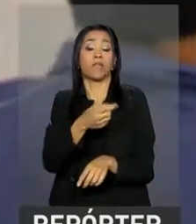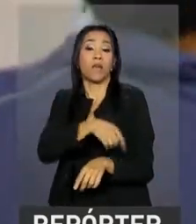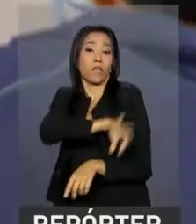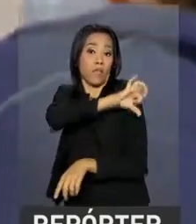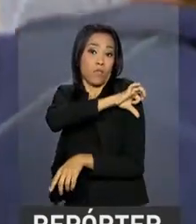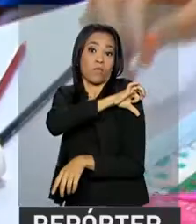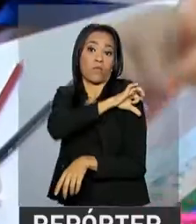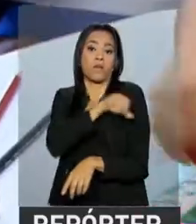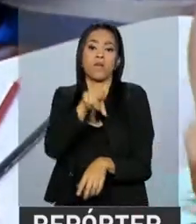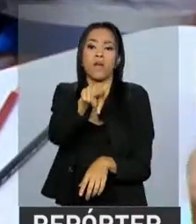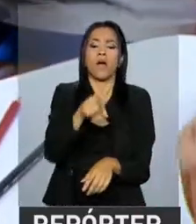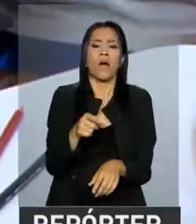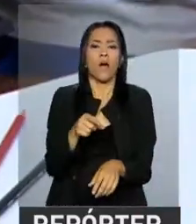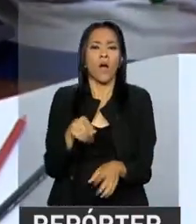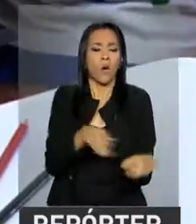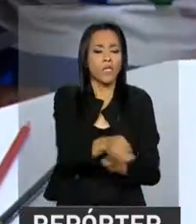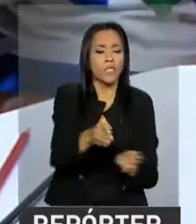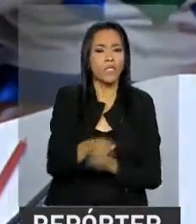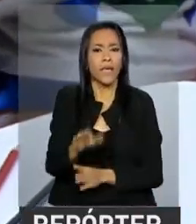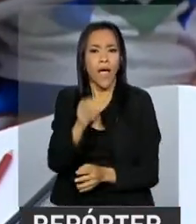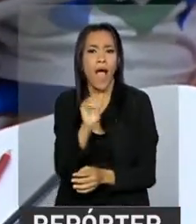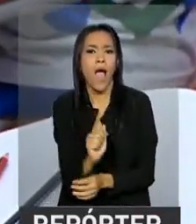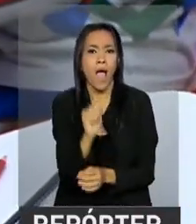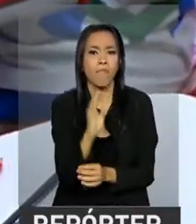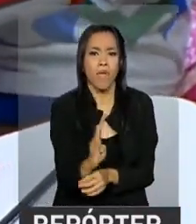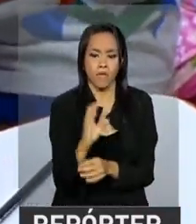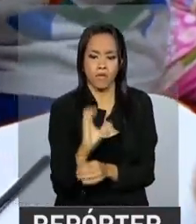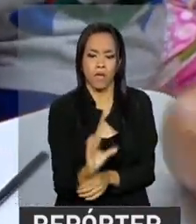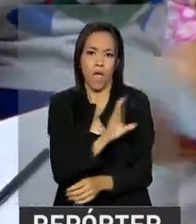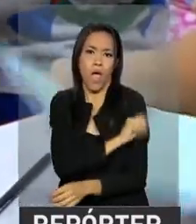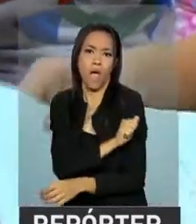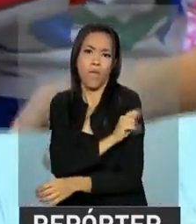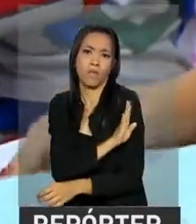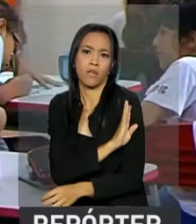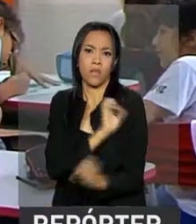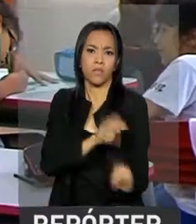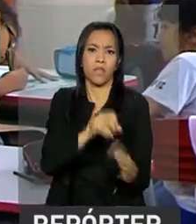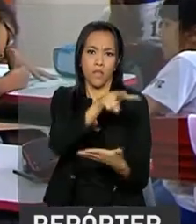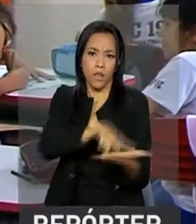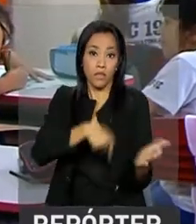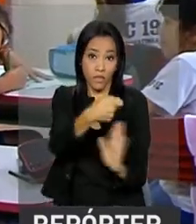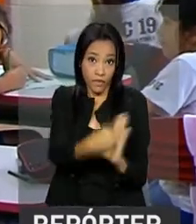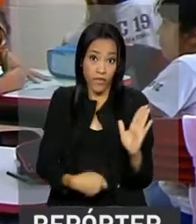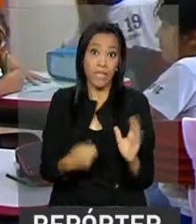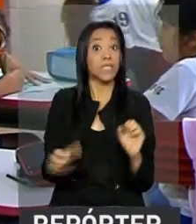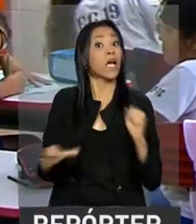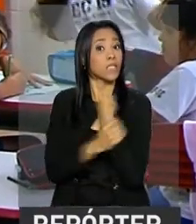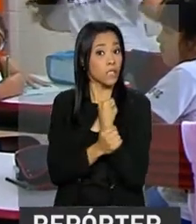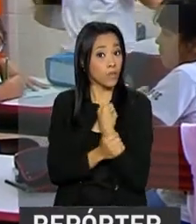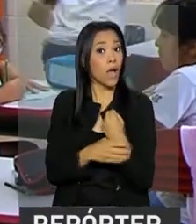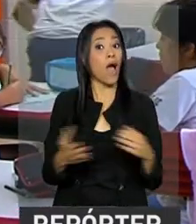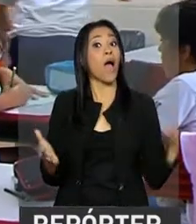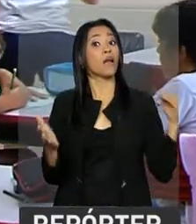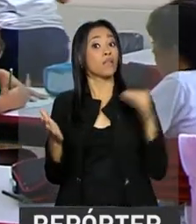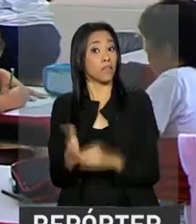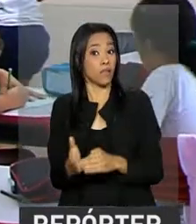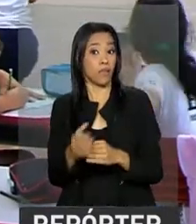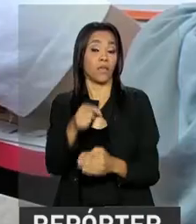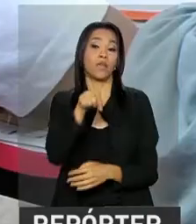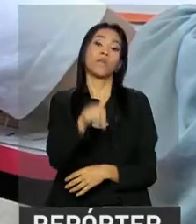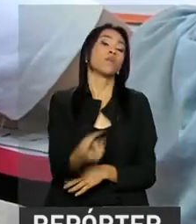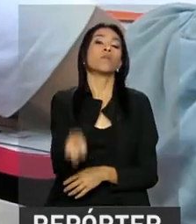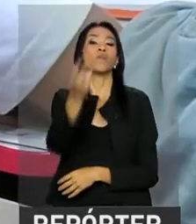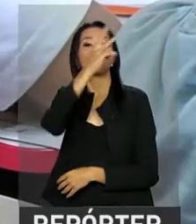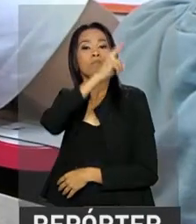a orientação de que a alfabetização deve ser assegurada aos alunos até o segundo ano do ensino fundamental,